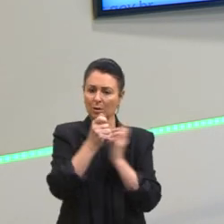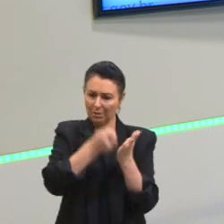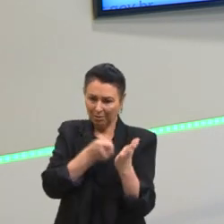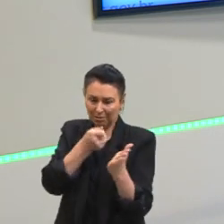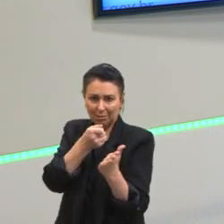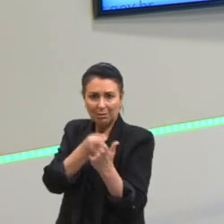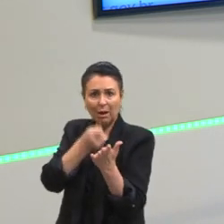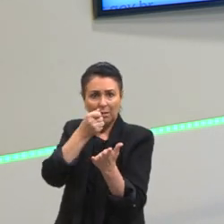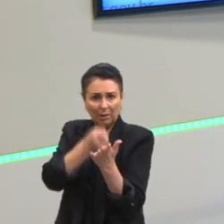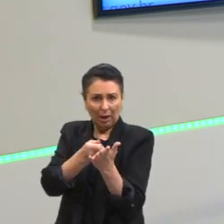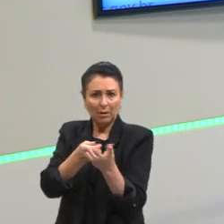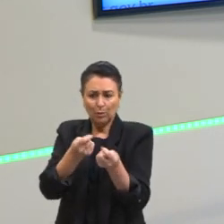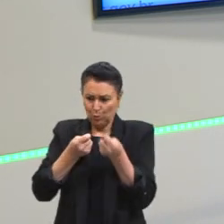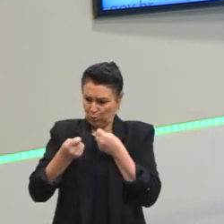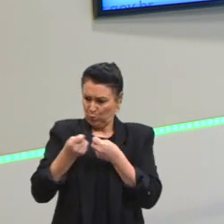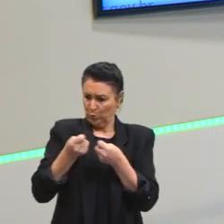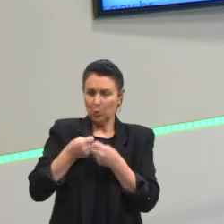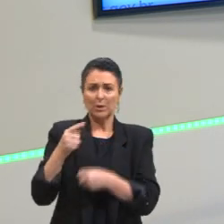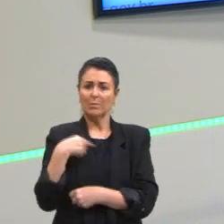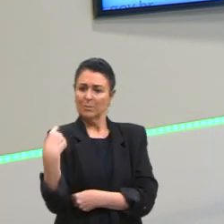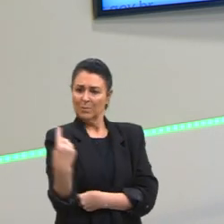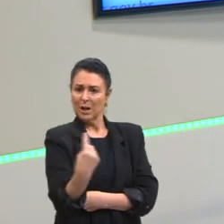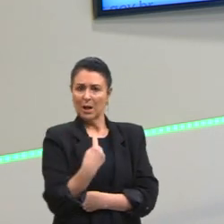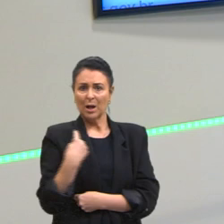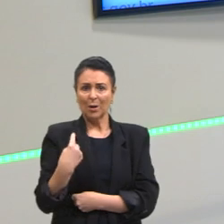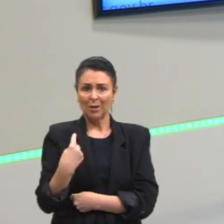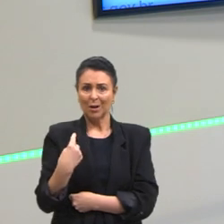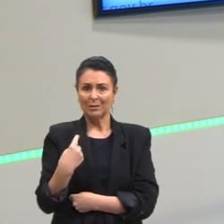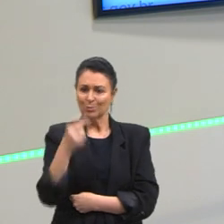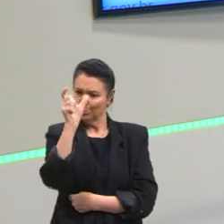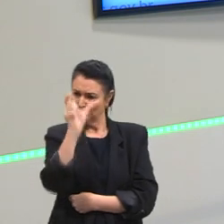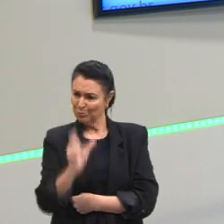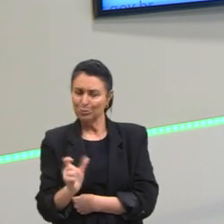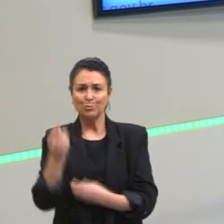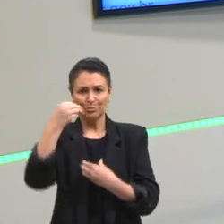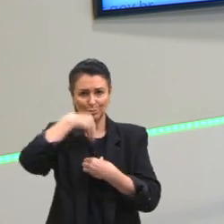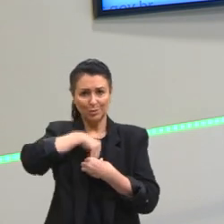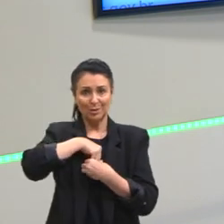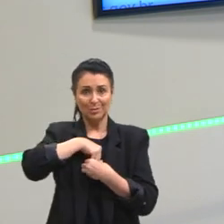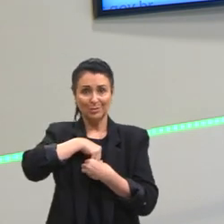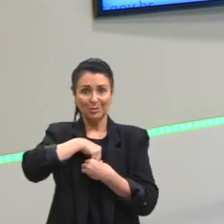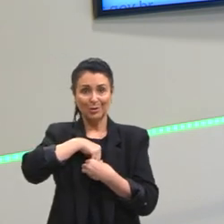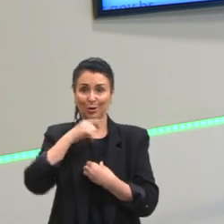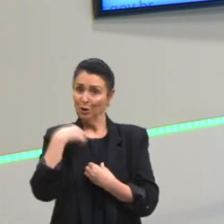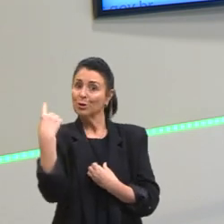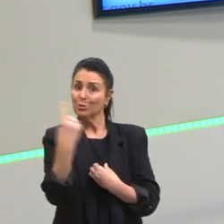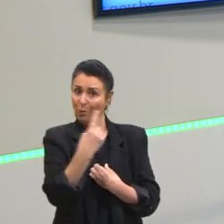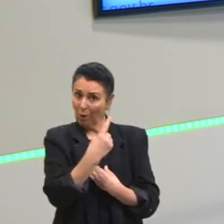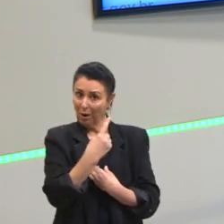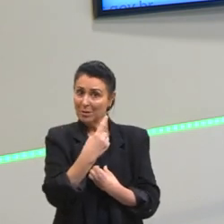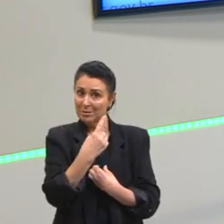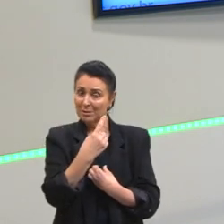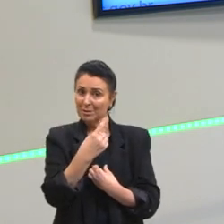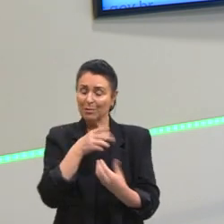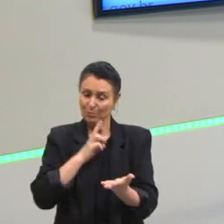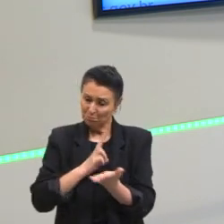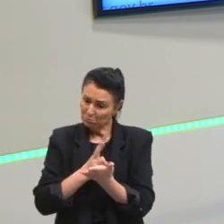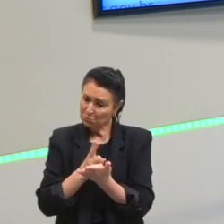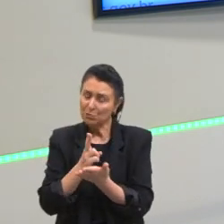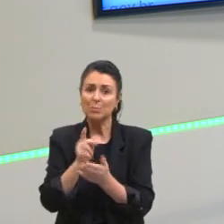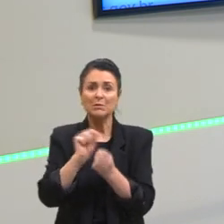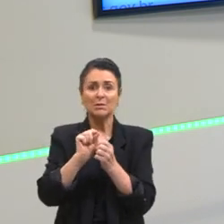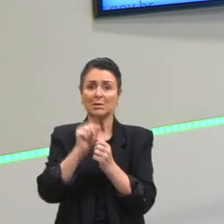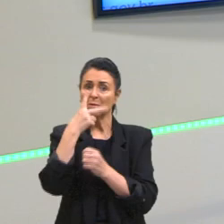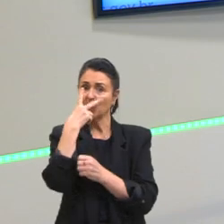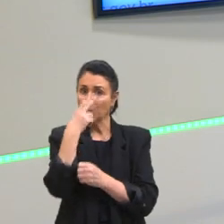manter um controle sobre nós, para que nós sigamos alguns parâmetros determinados, segundo Marx, pelo